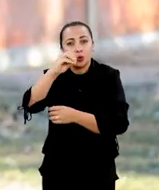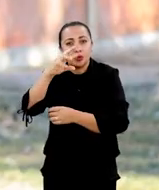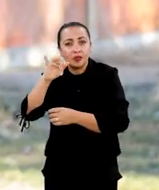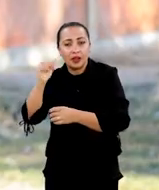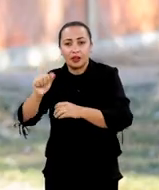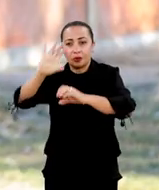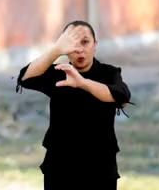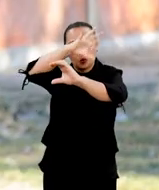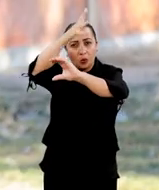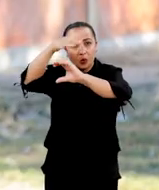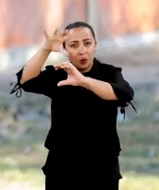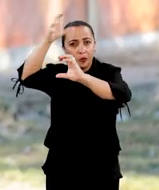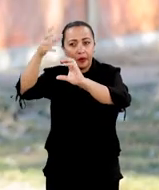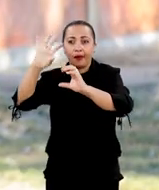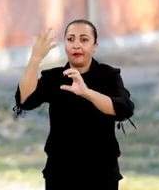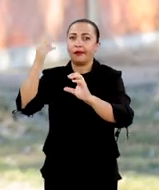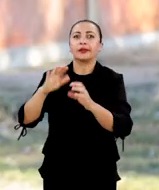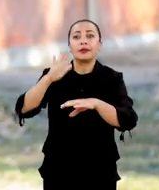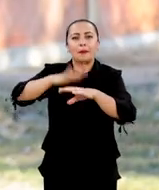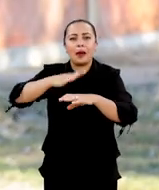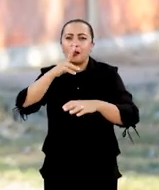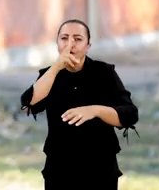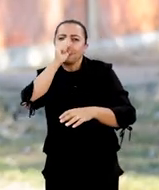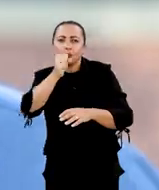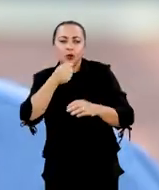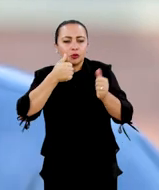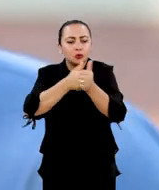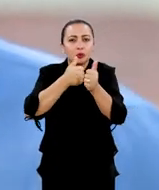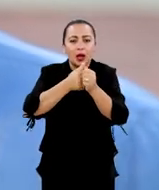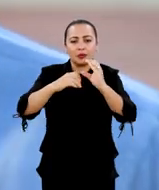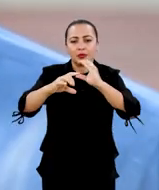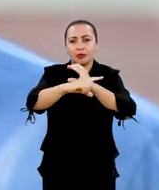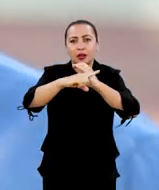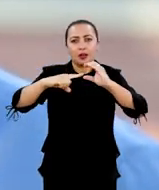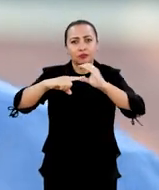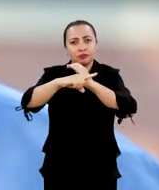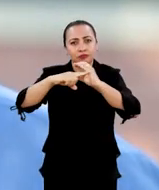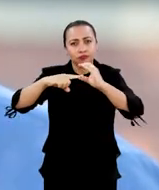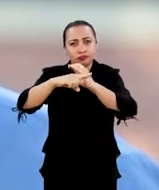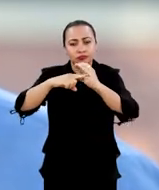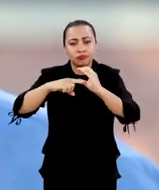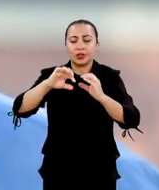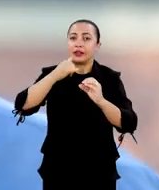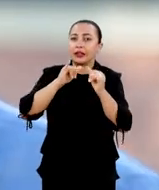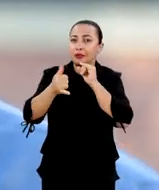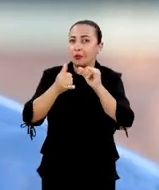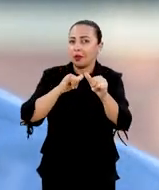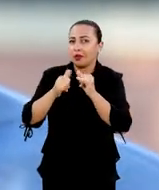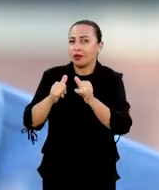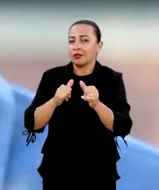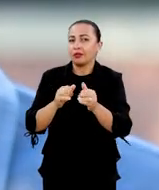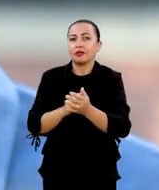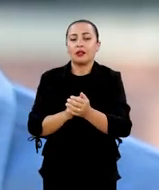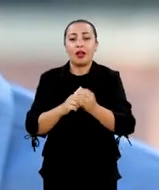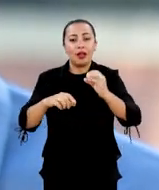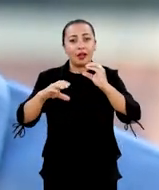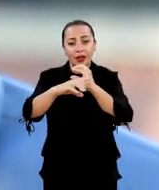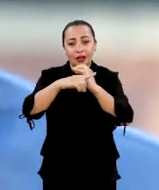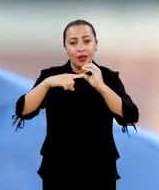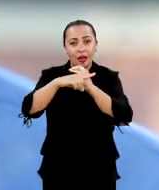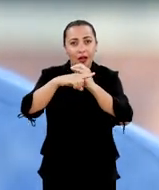ele ocorre com maior frequência e maior intensidade próximo da linha de campo do Equador Magnético.